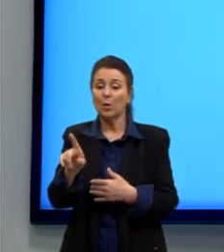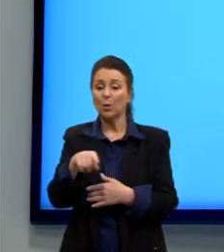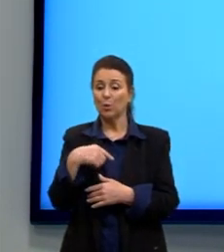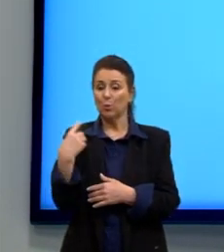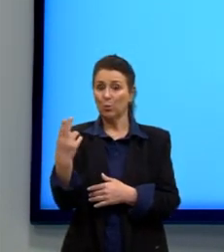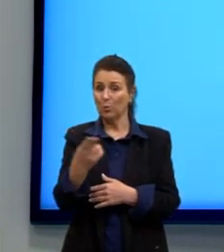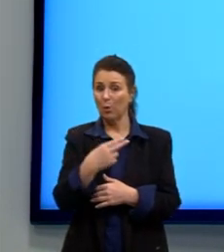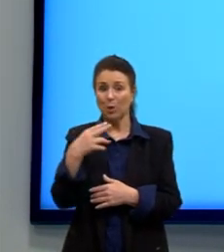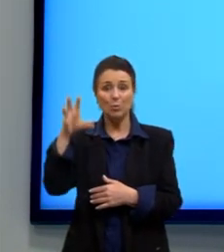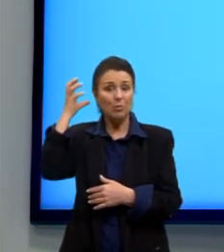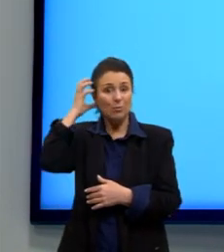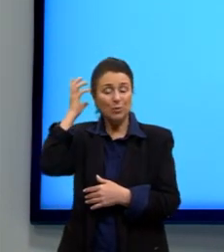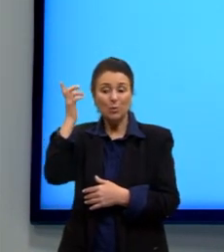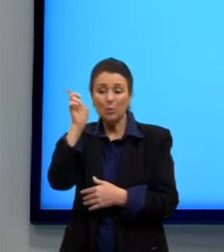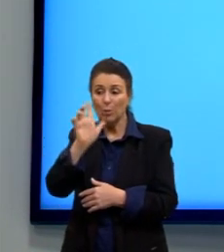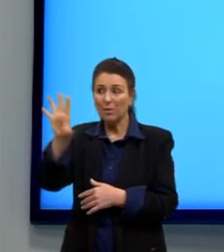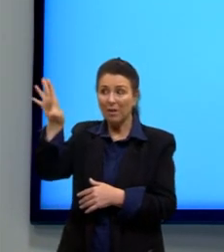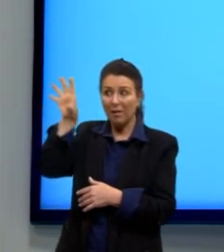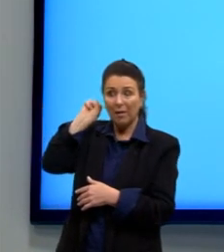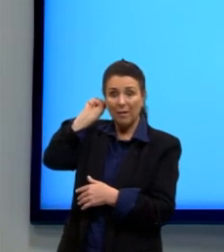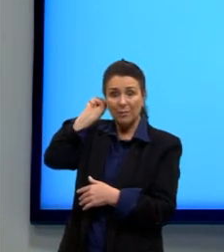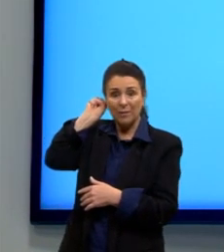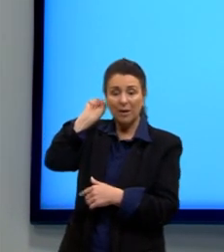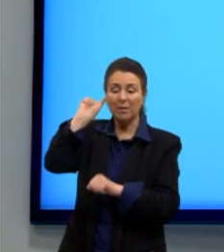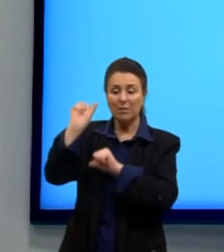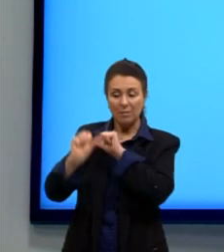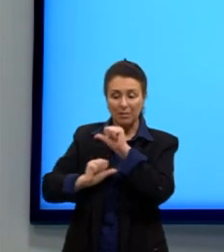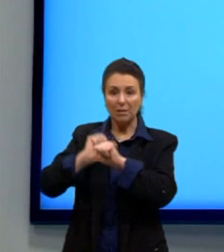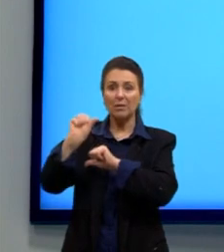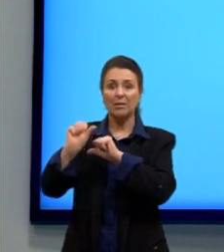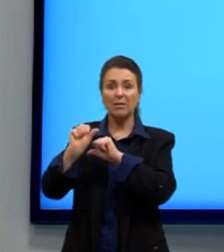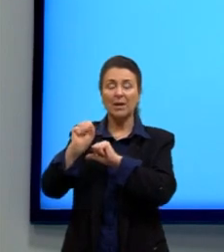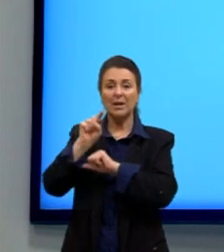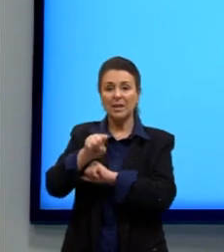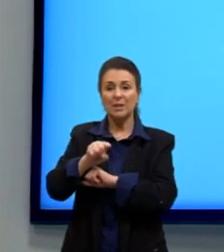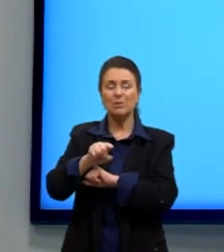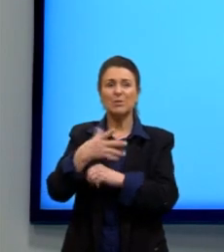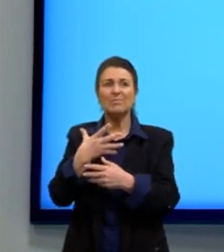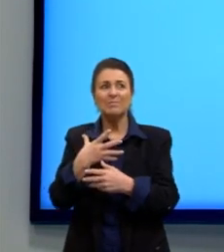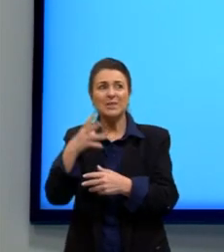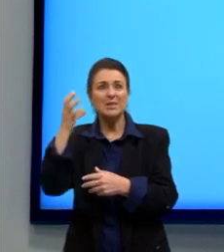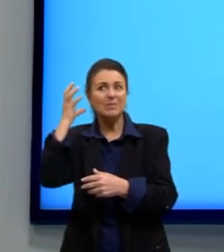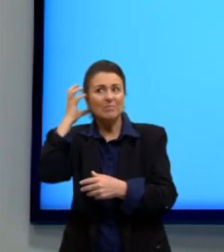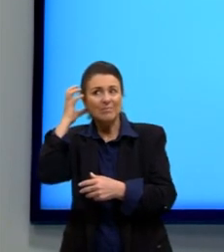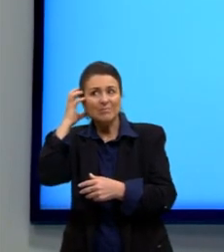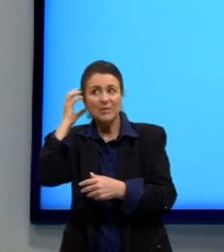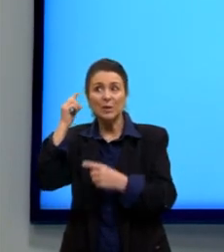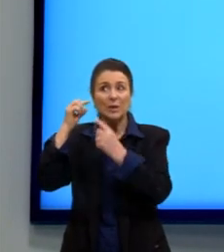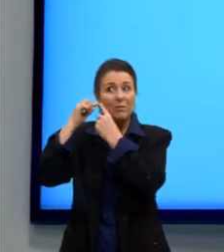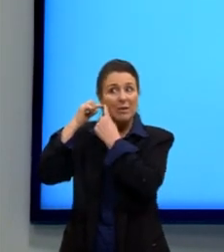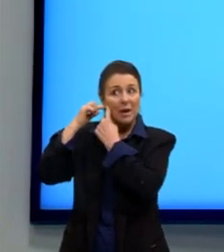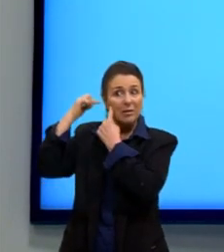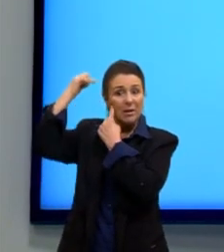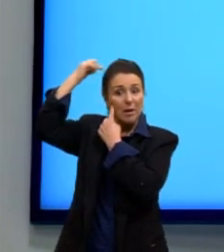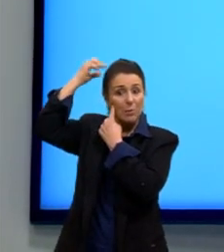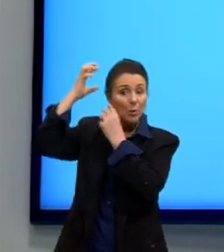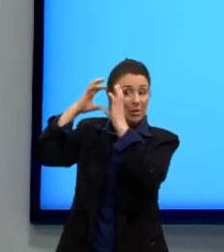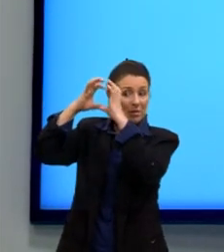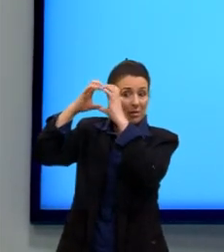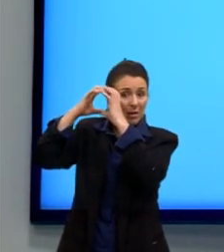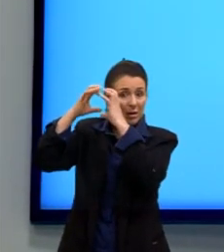consegue, então, captar, né, e transformar eles em sinal para o nosso cérebro compreender, tá?